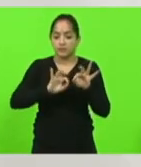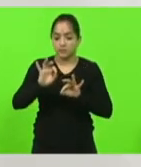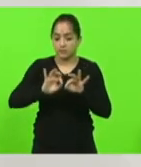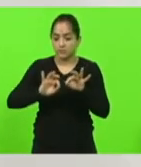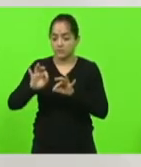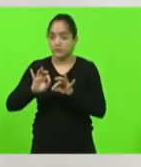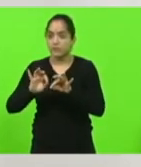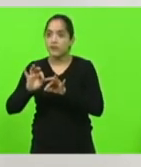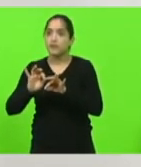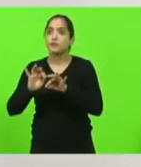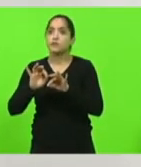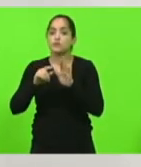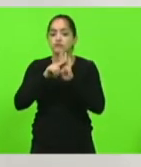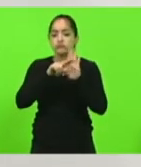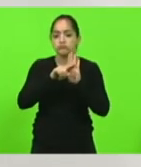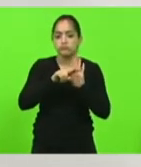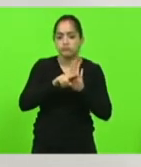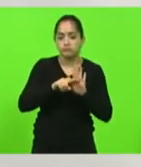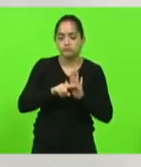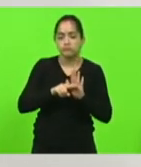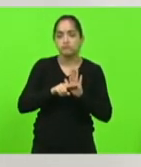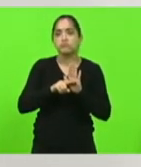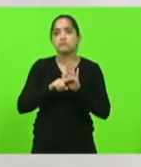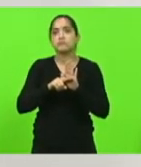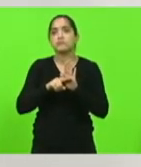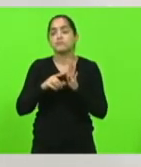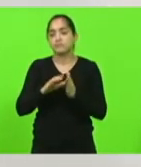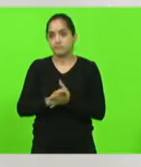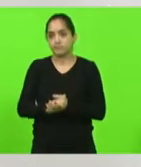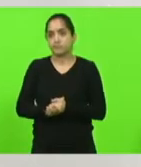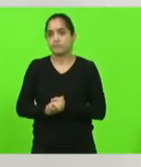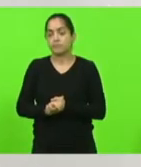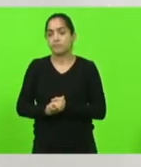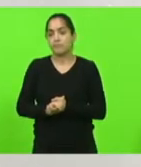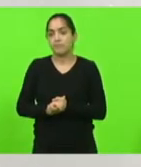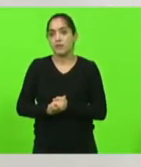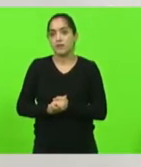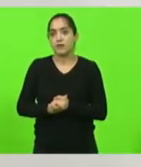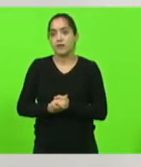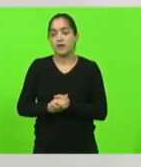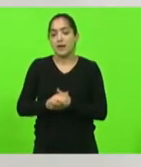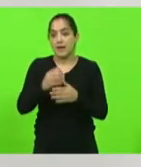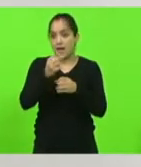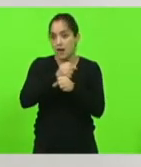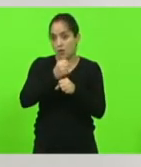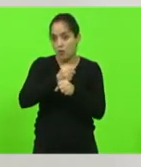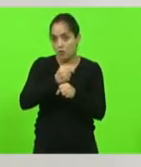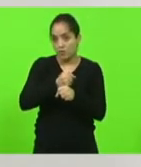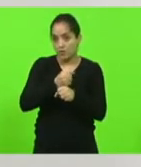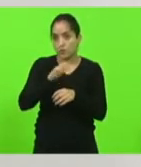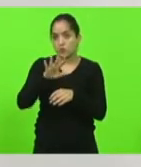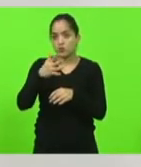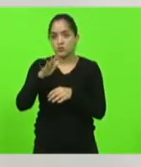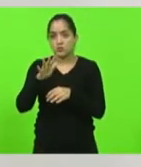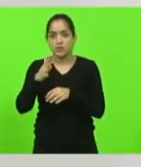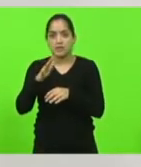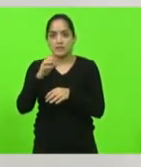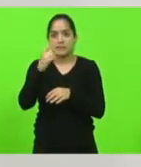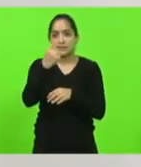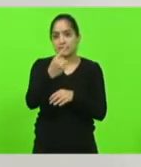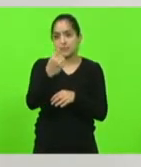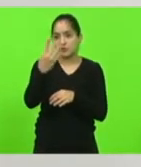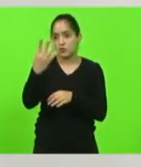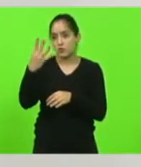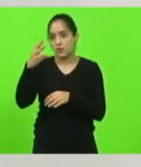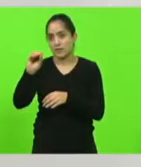com inúmeras interseções para se ter uma ideia a obra hoje está estimada em torno de 140 milhões